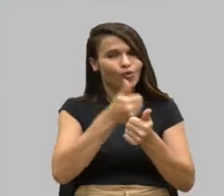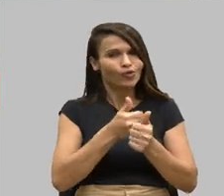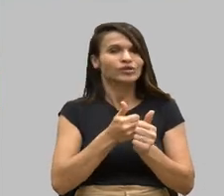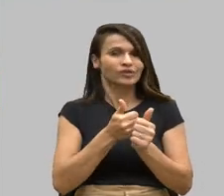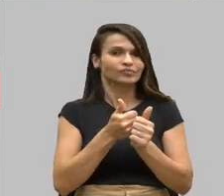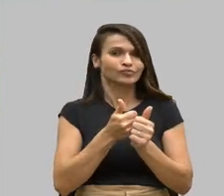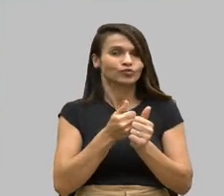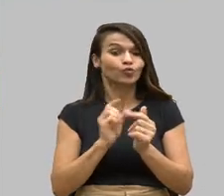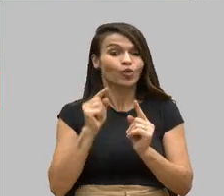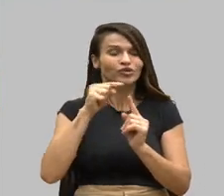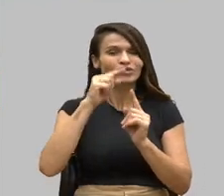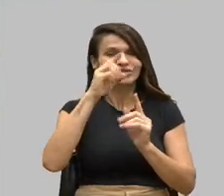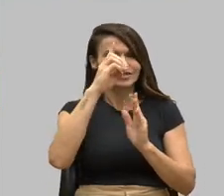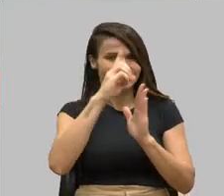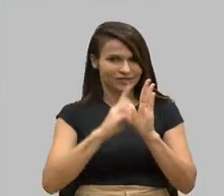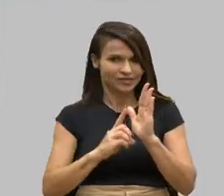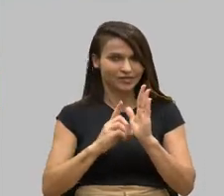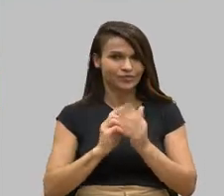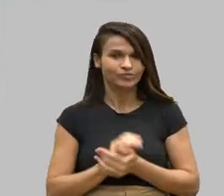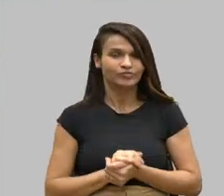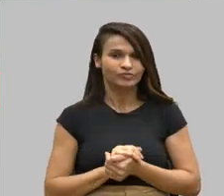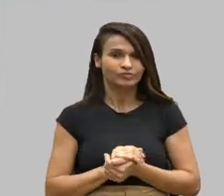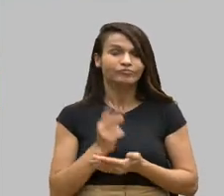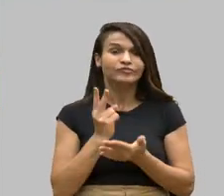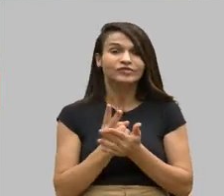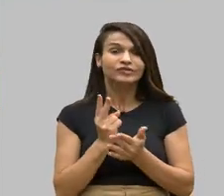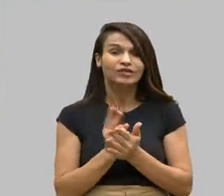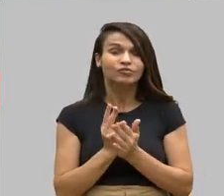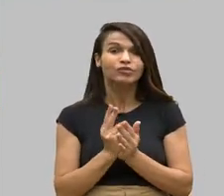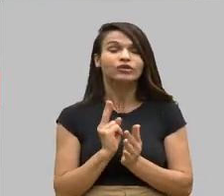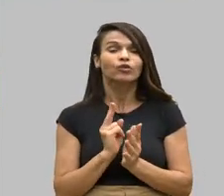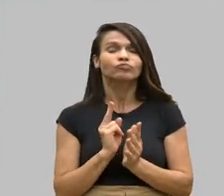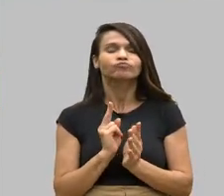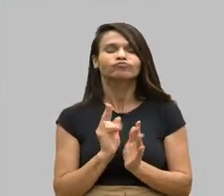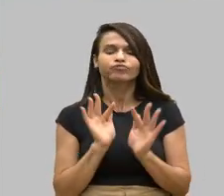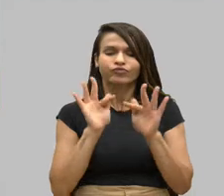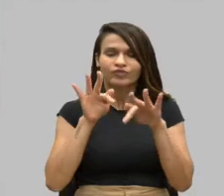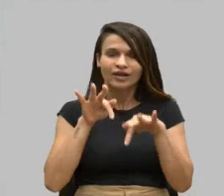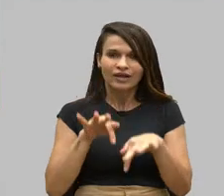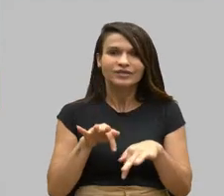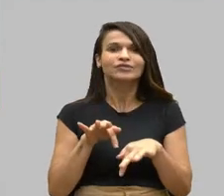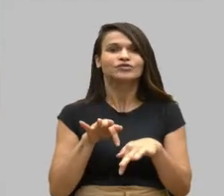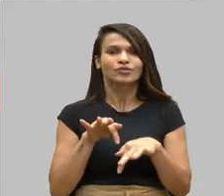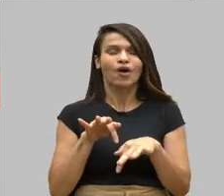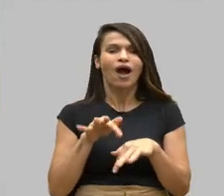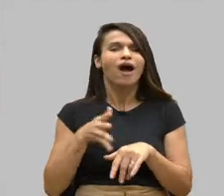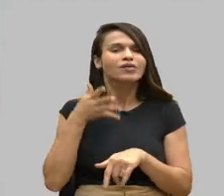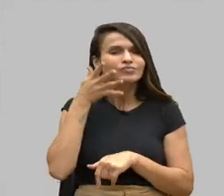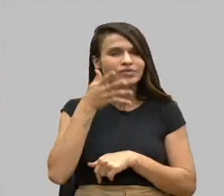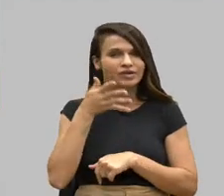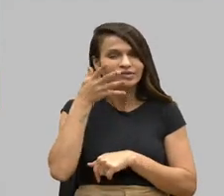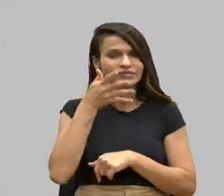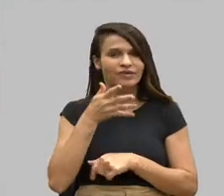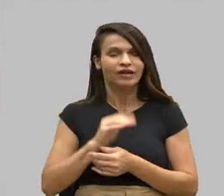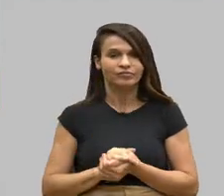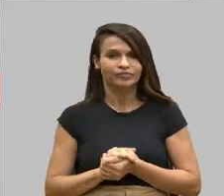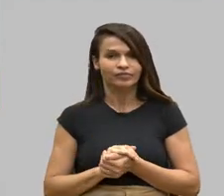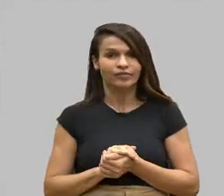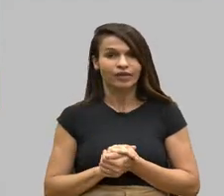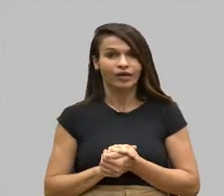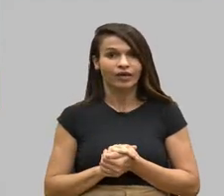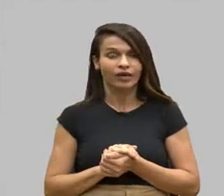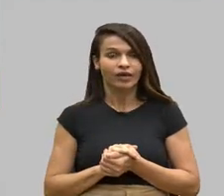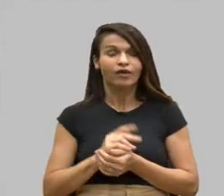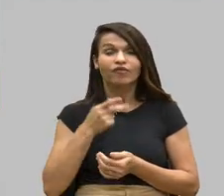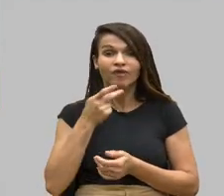E todas as vezes que eu encerro as minhas falas, todas as vezes, eu falo o seguinte, nós,